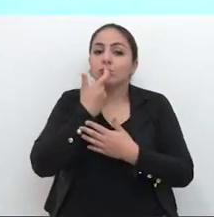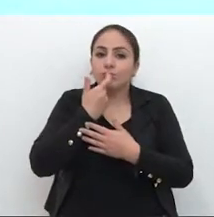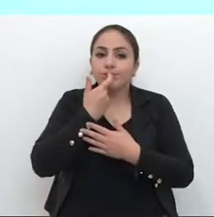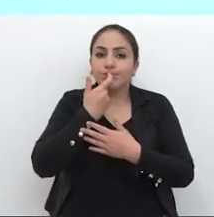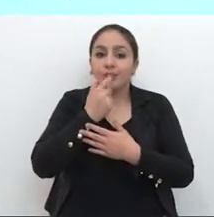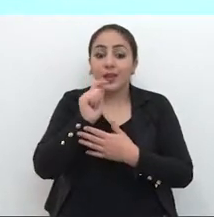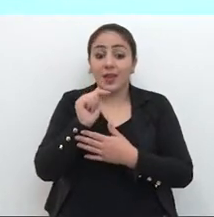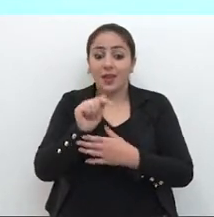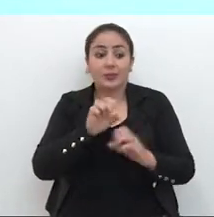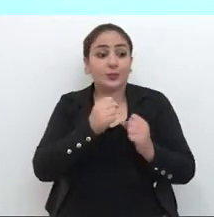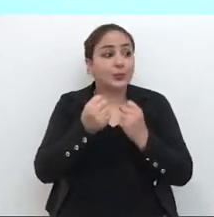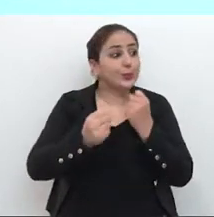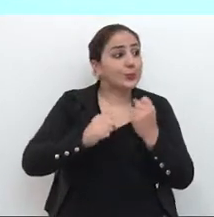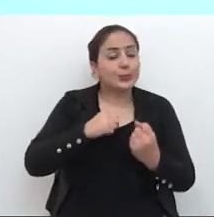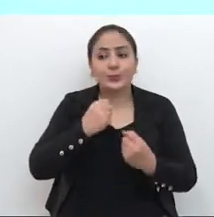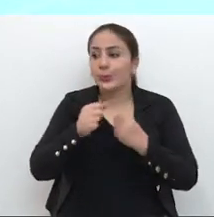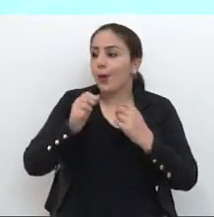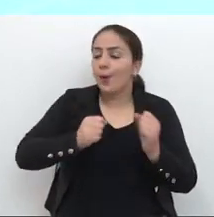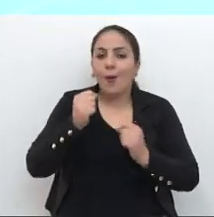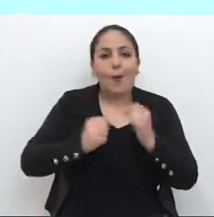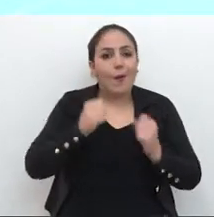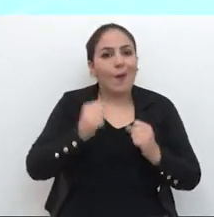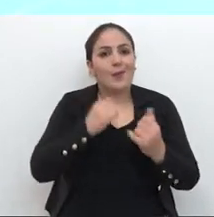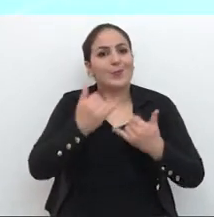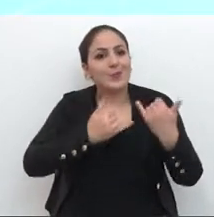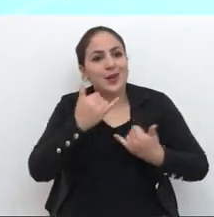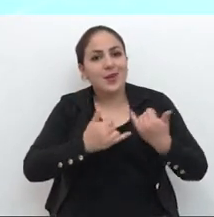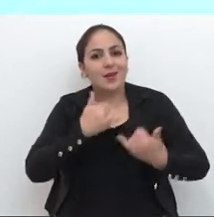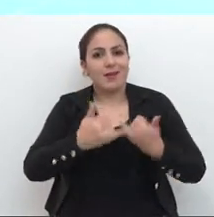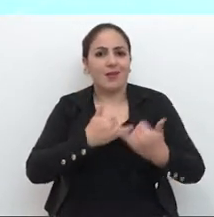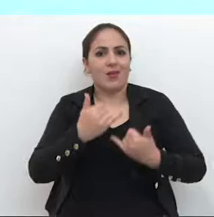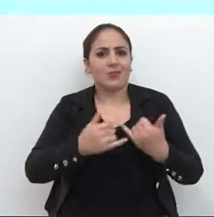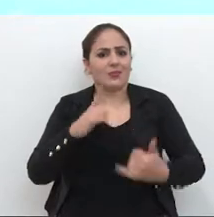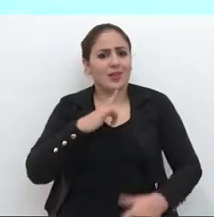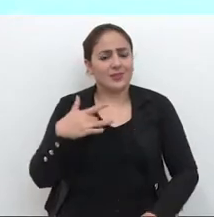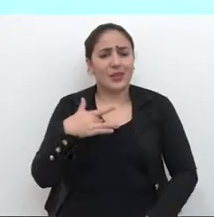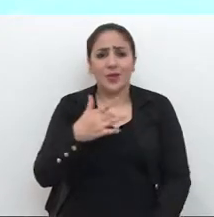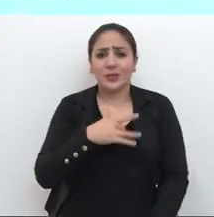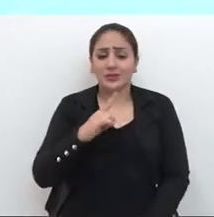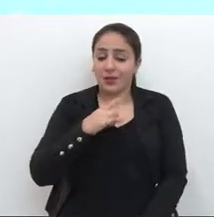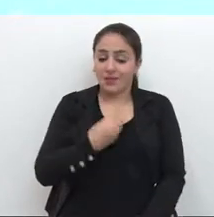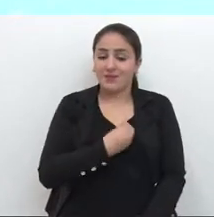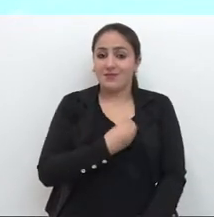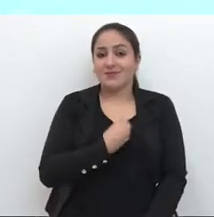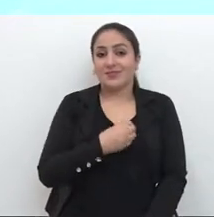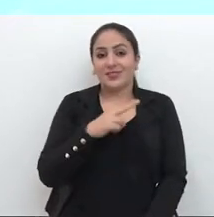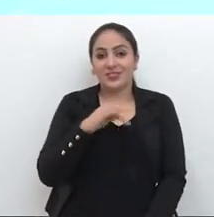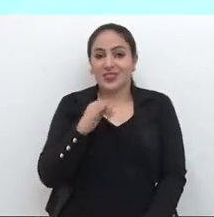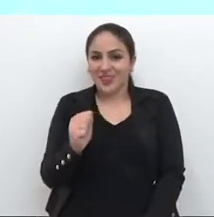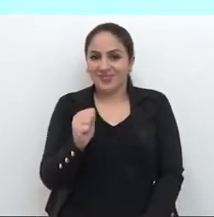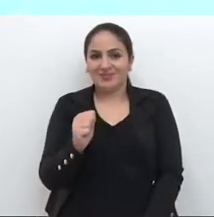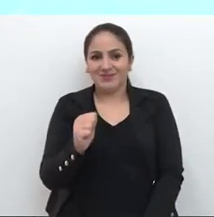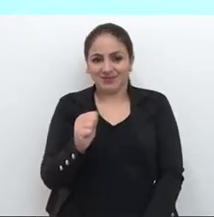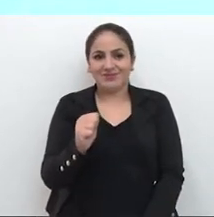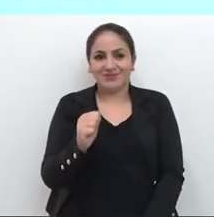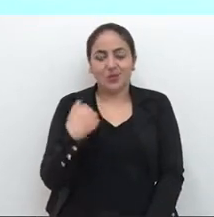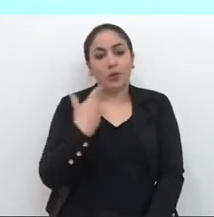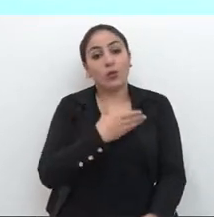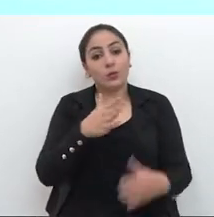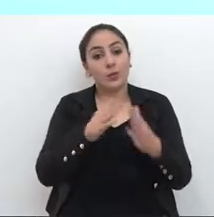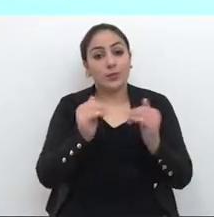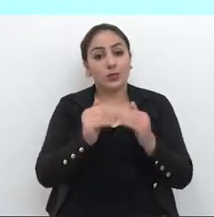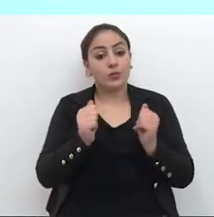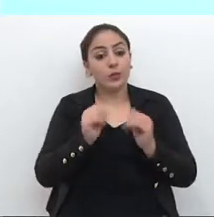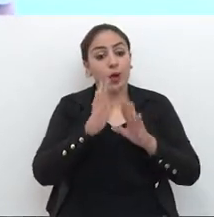estudam crianças e crianças são inquietas. Elas correm, elas têm saúde, elas têm vida. Então,